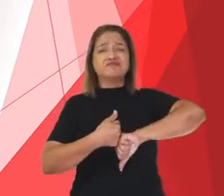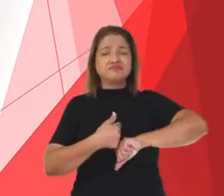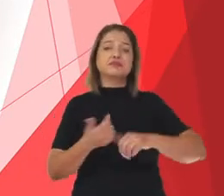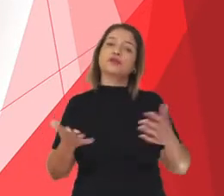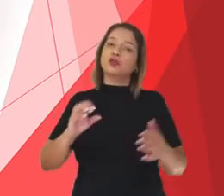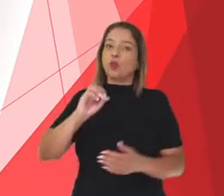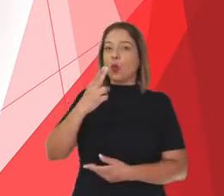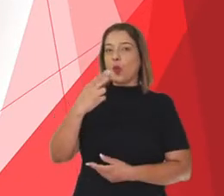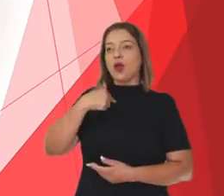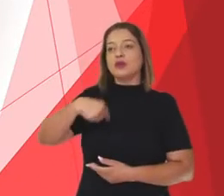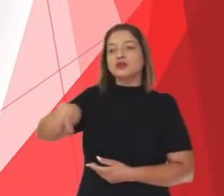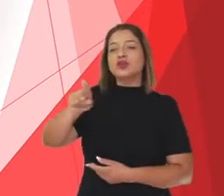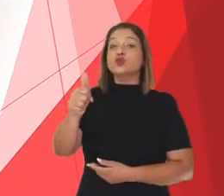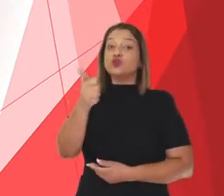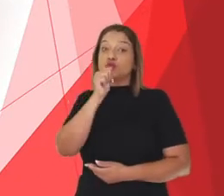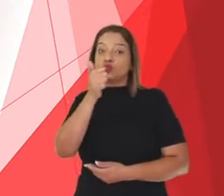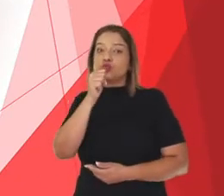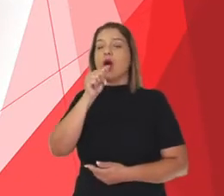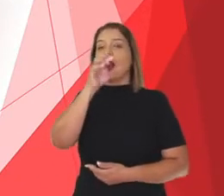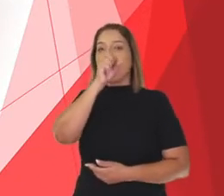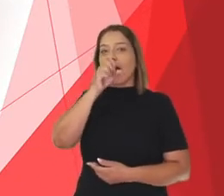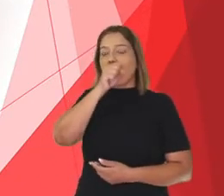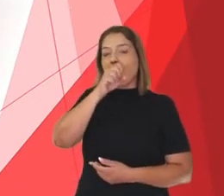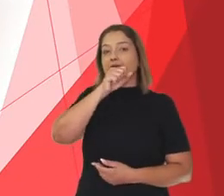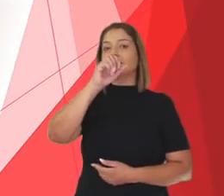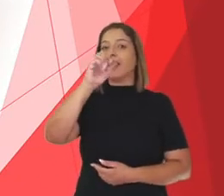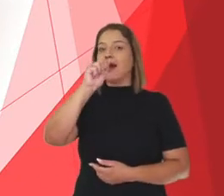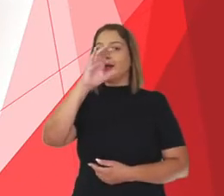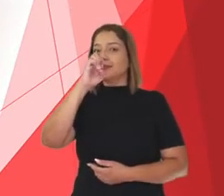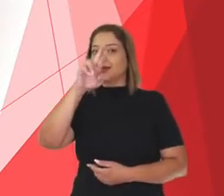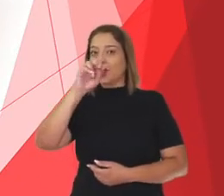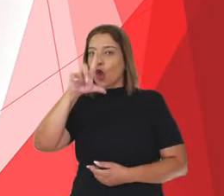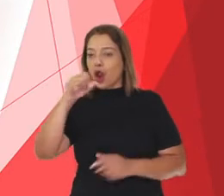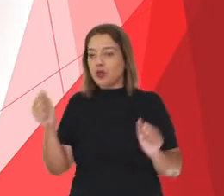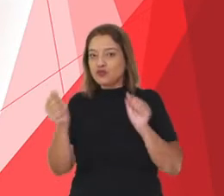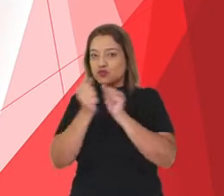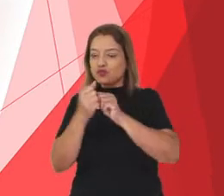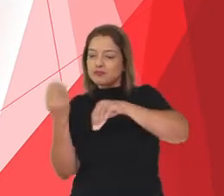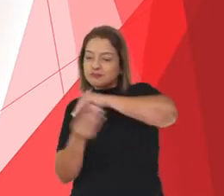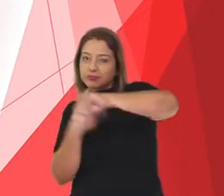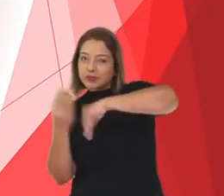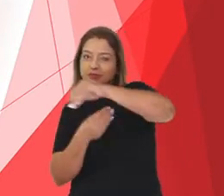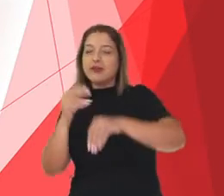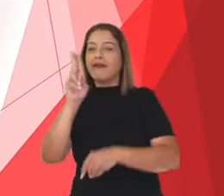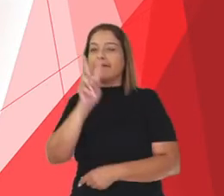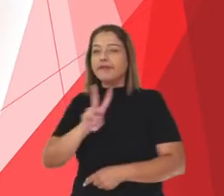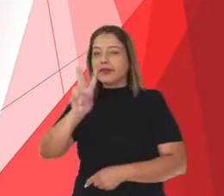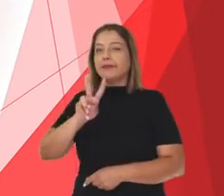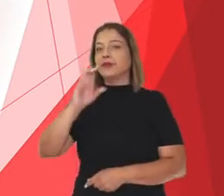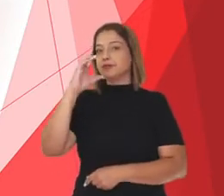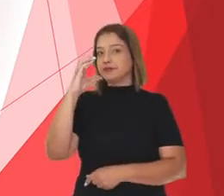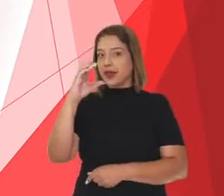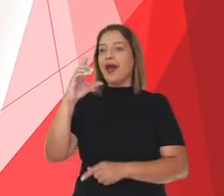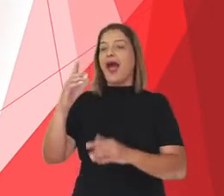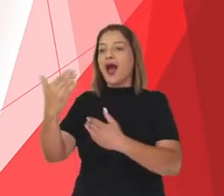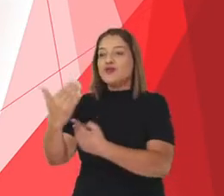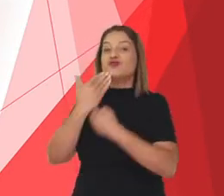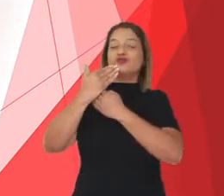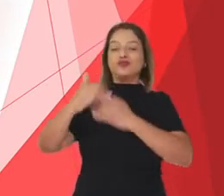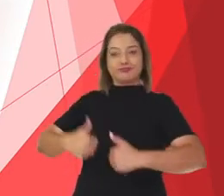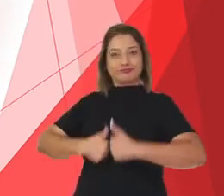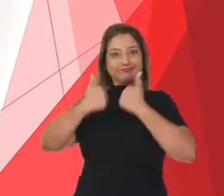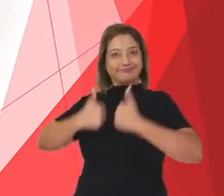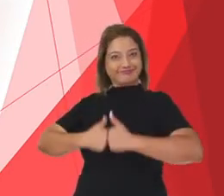suco de laranja com acerola, pois tem muita vitamina C e pode aumentar minha imunidade. Bem,